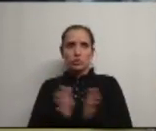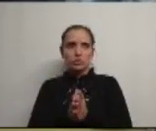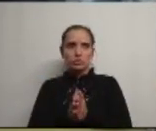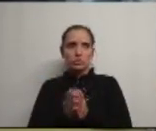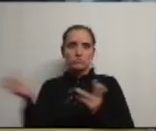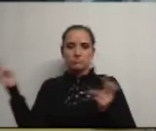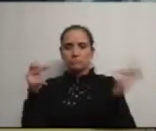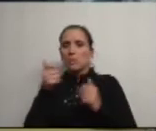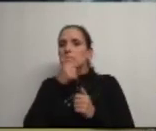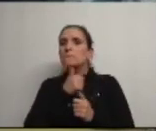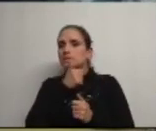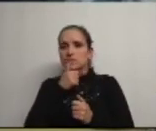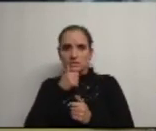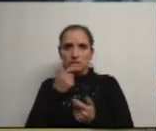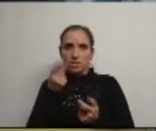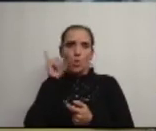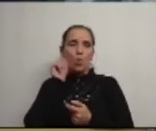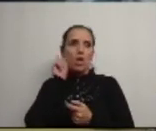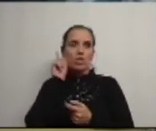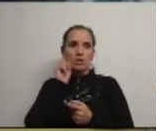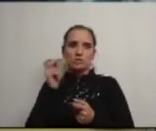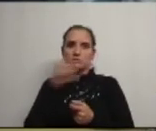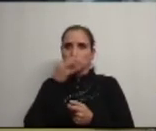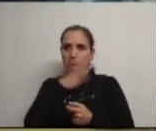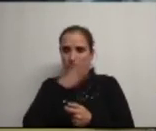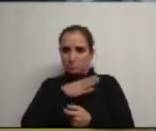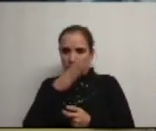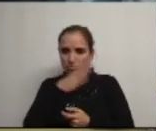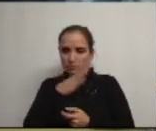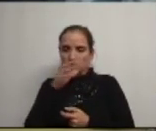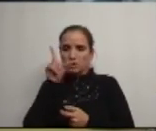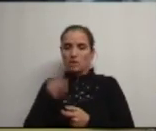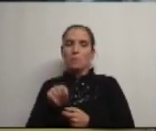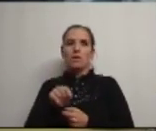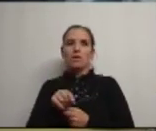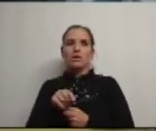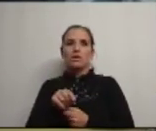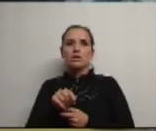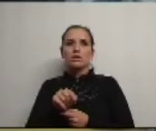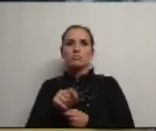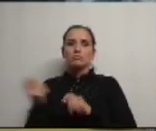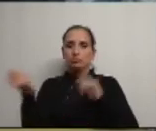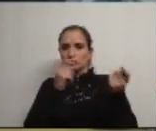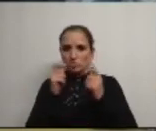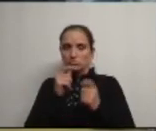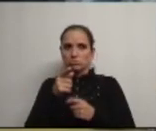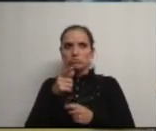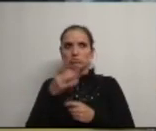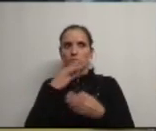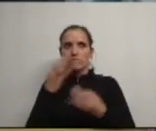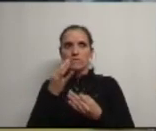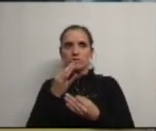paciência a qualidade das intervenções e o clima de discussão que eu acho que